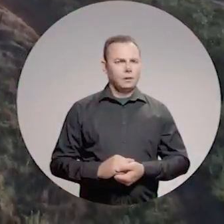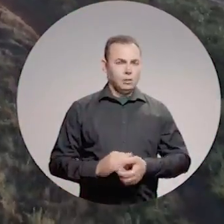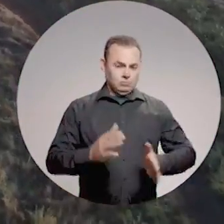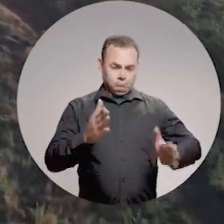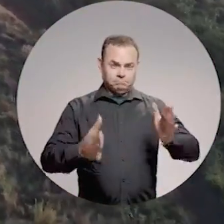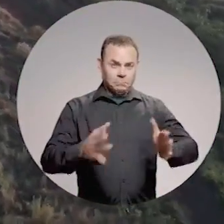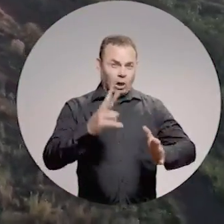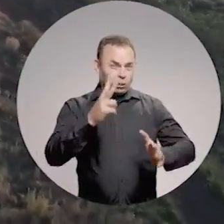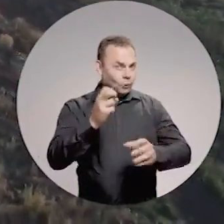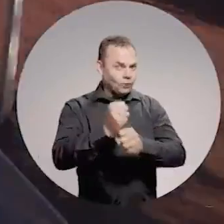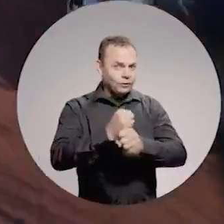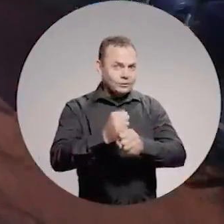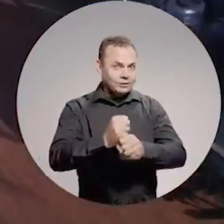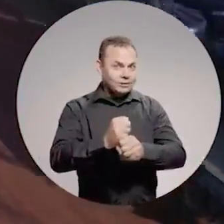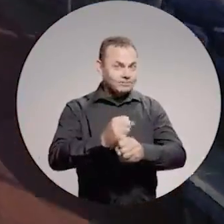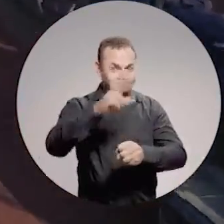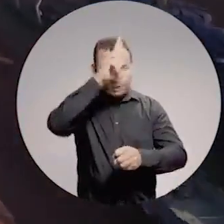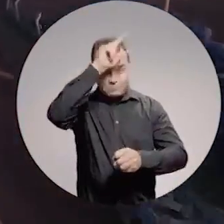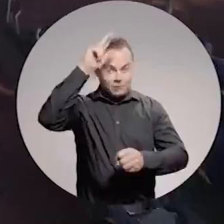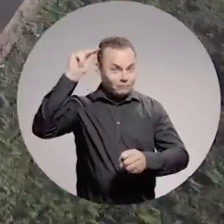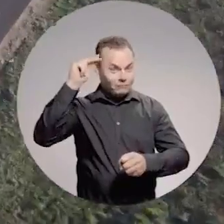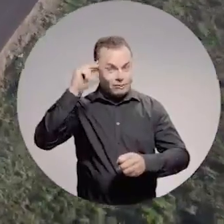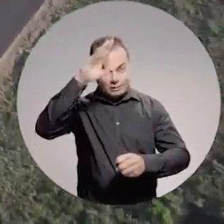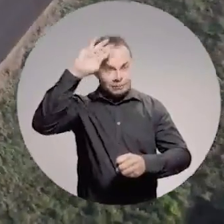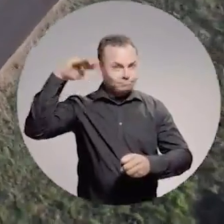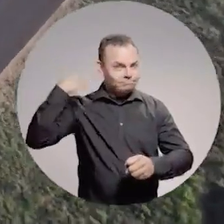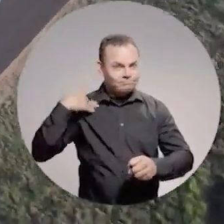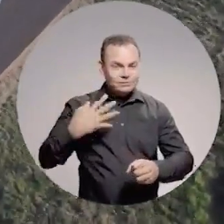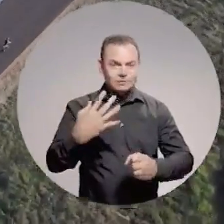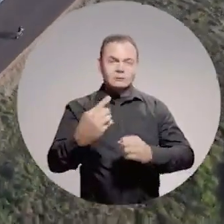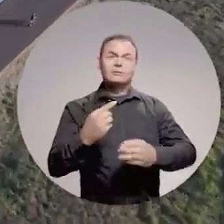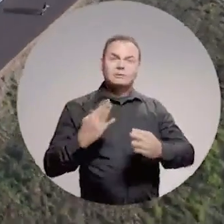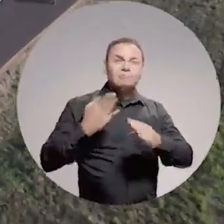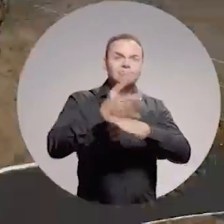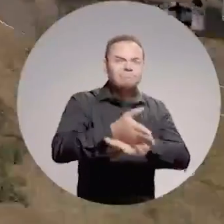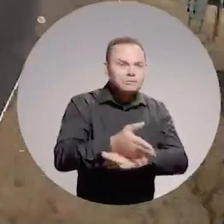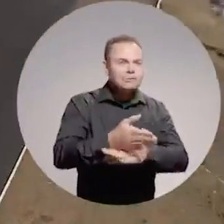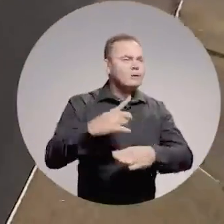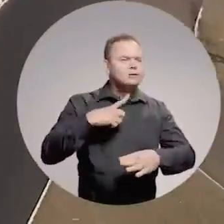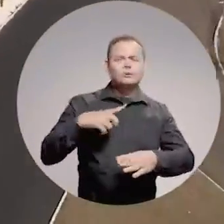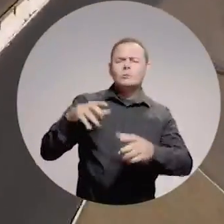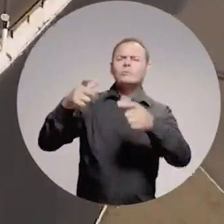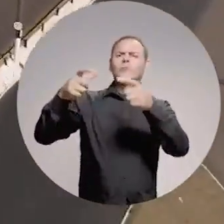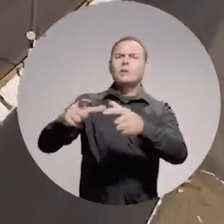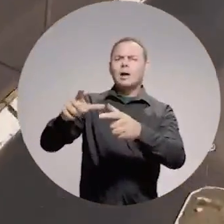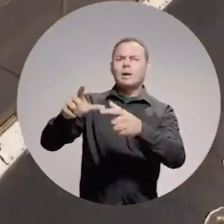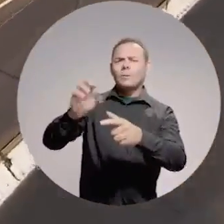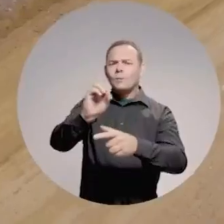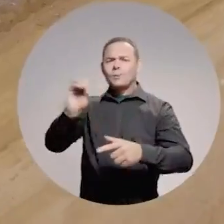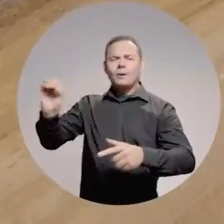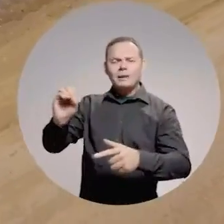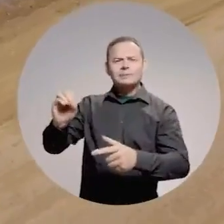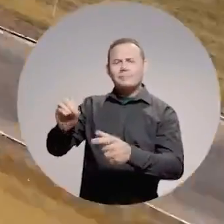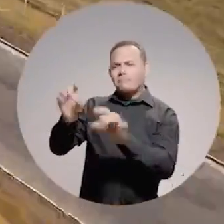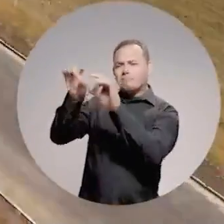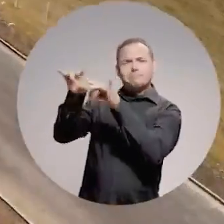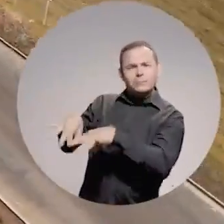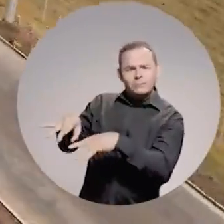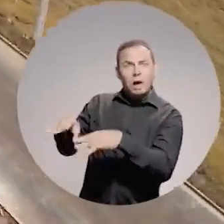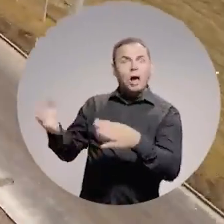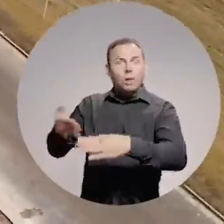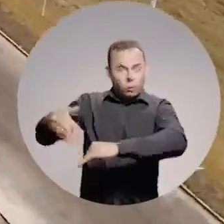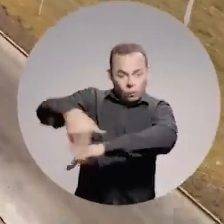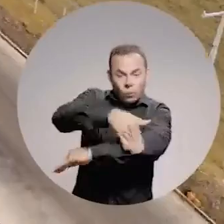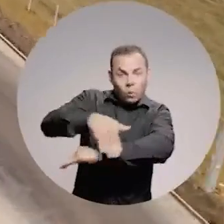Há apenas dois anos, quando Adriane assumiu a prefeitura, o Polo Empresarial Oeste estava abandonado. Agora,